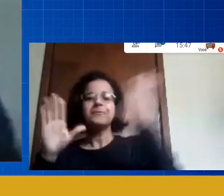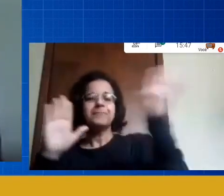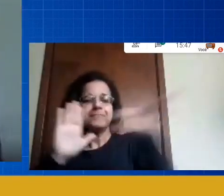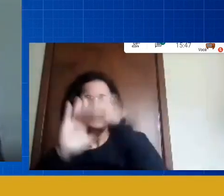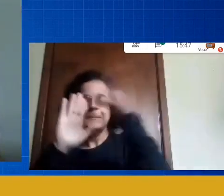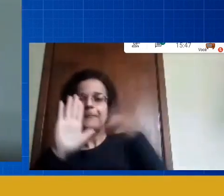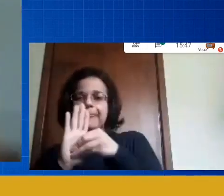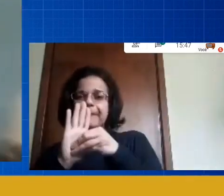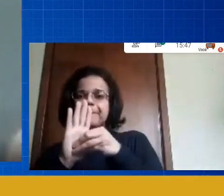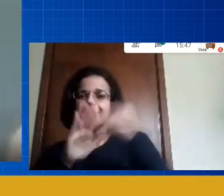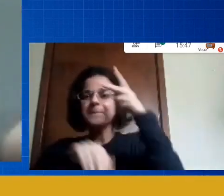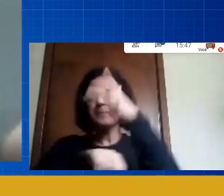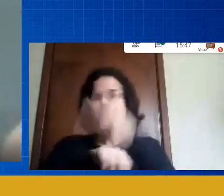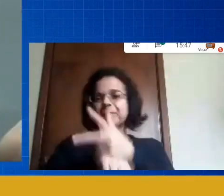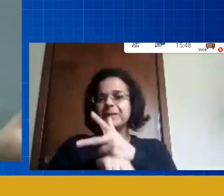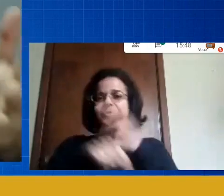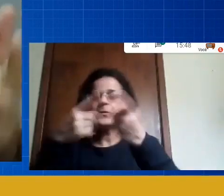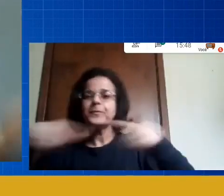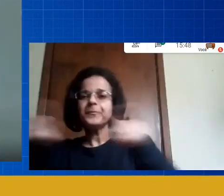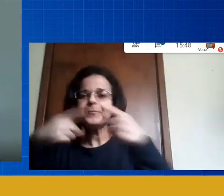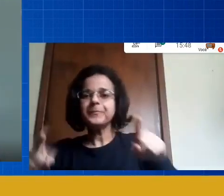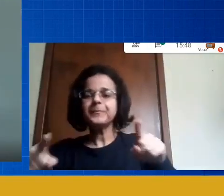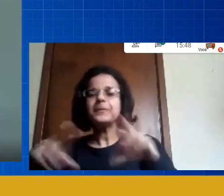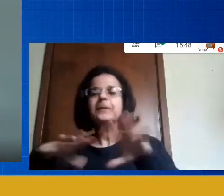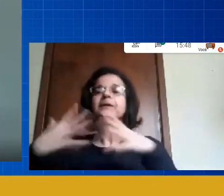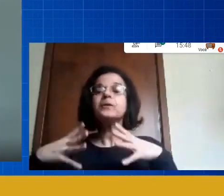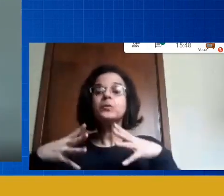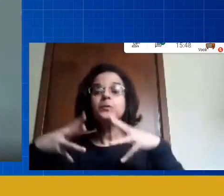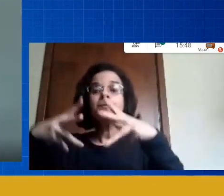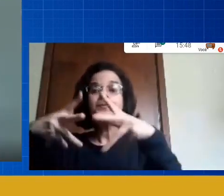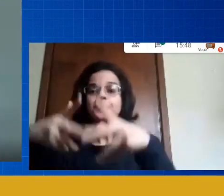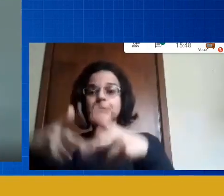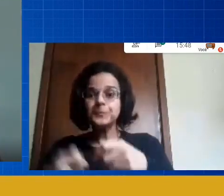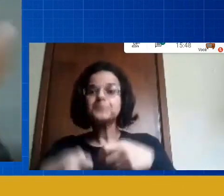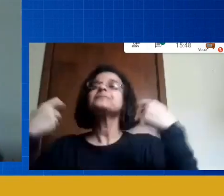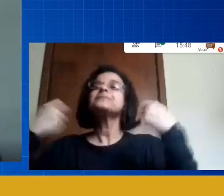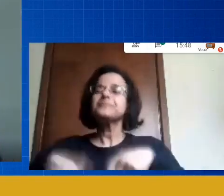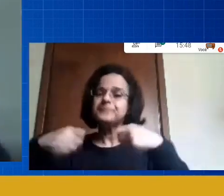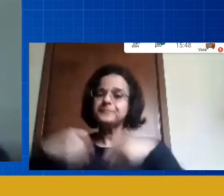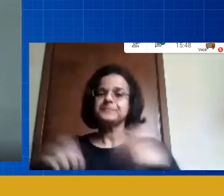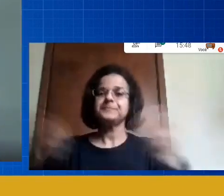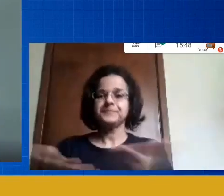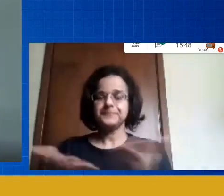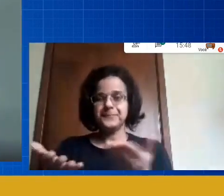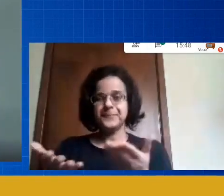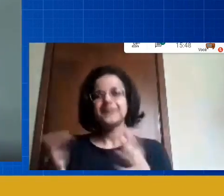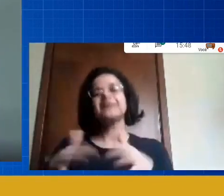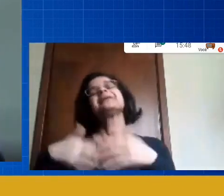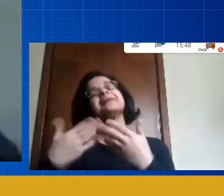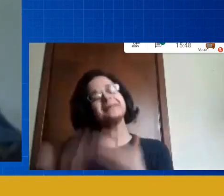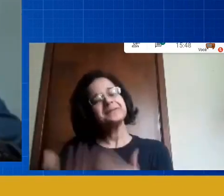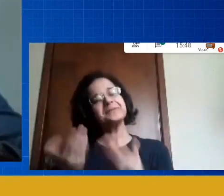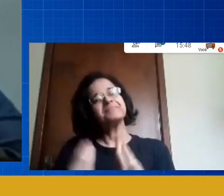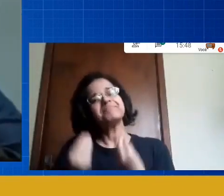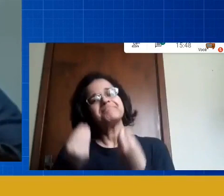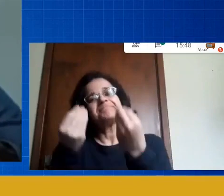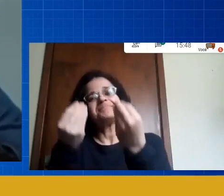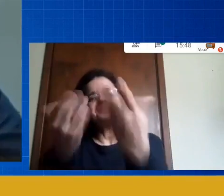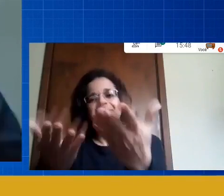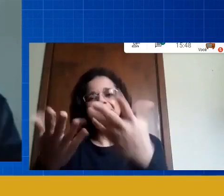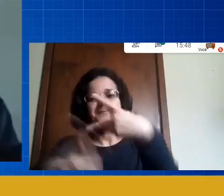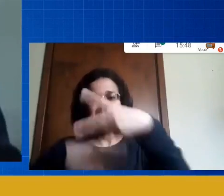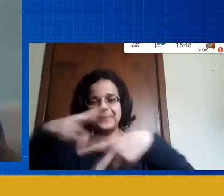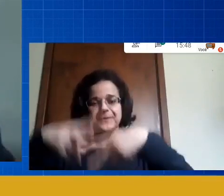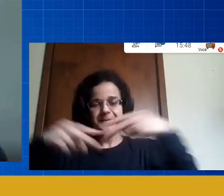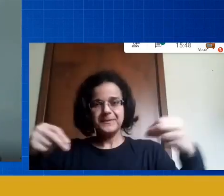você inclui enfim é tudo aquilo que a gente precisa hoje então eu gostaria de deixar esse presente para vocês e para